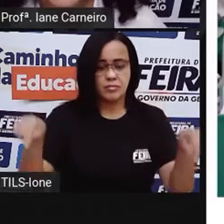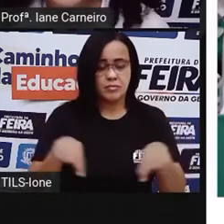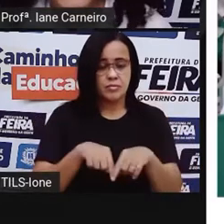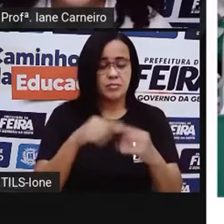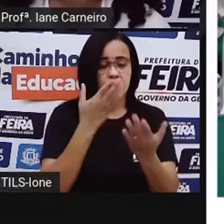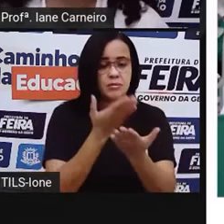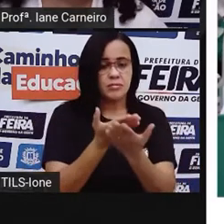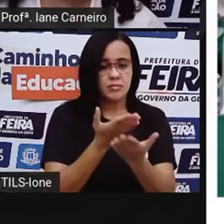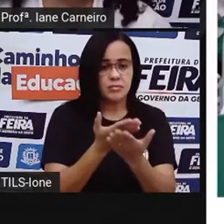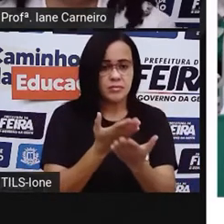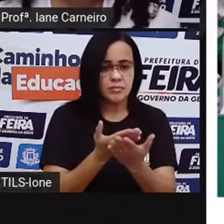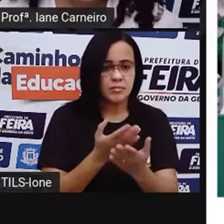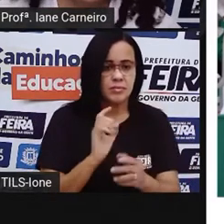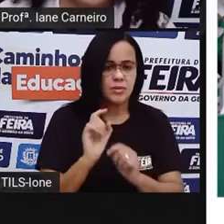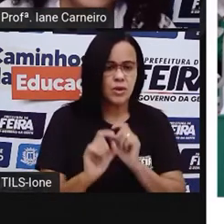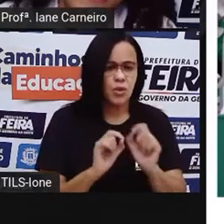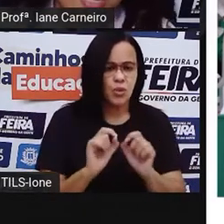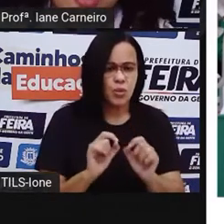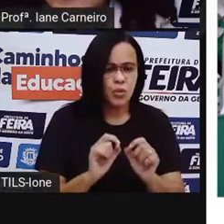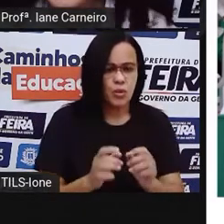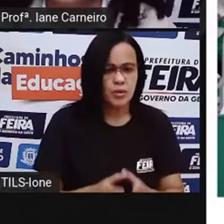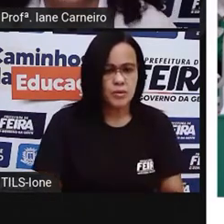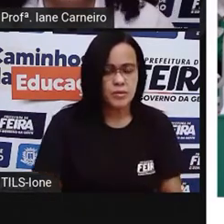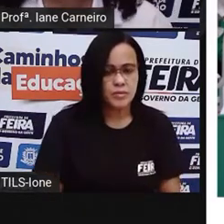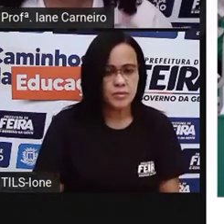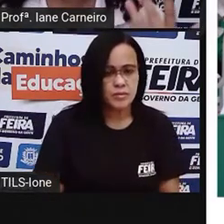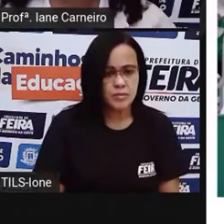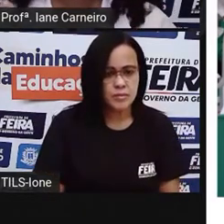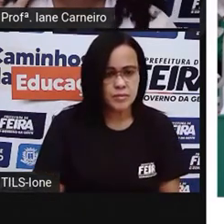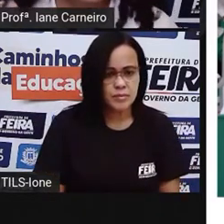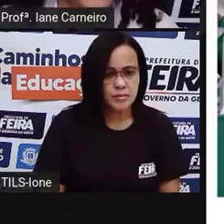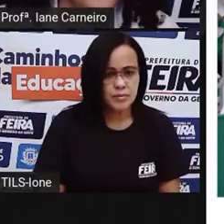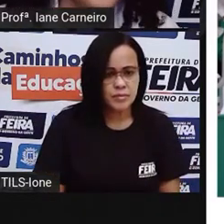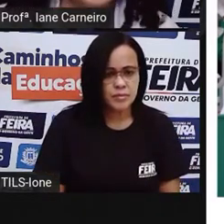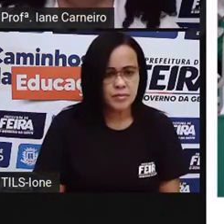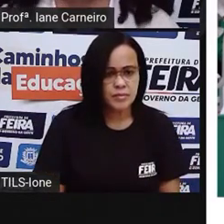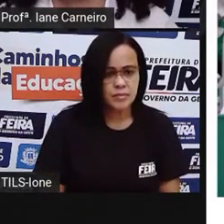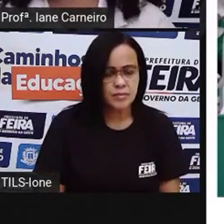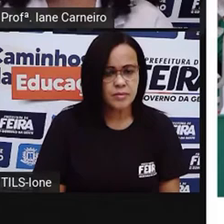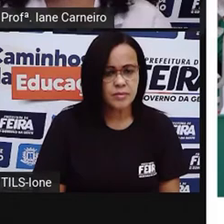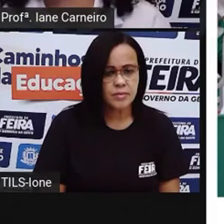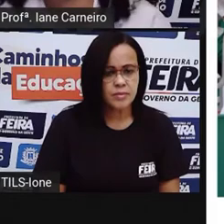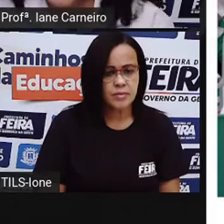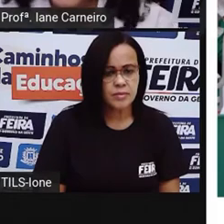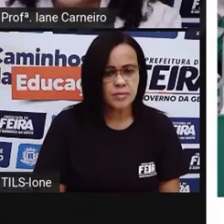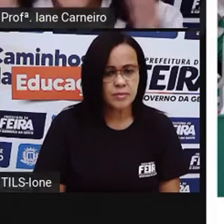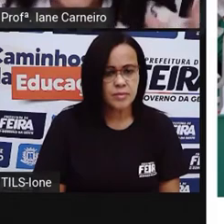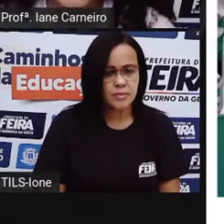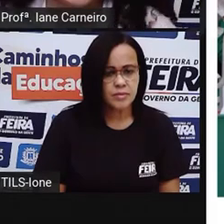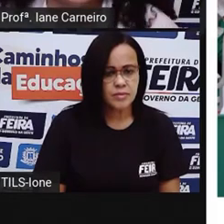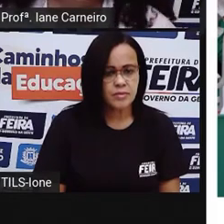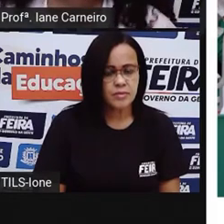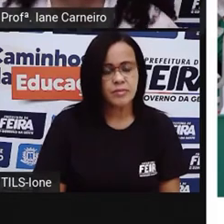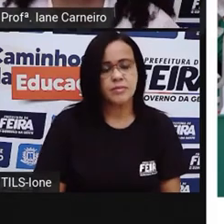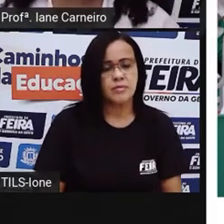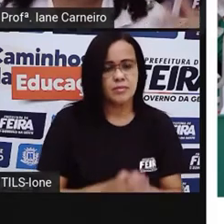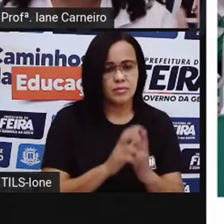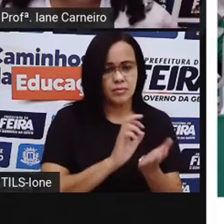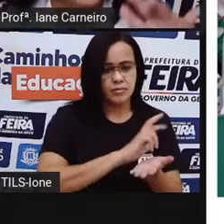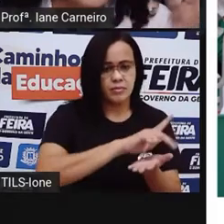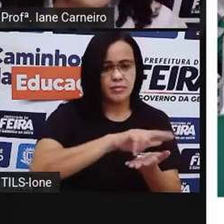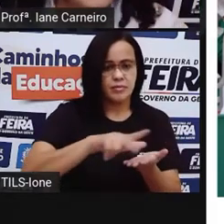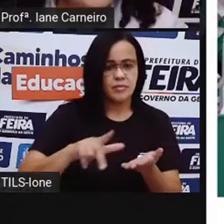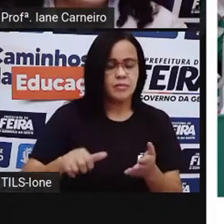especial, que além de fazer atividades, além de fazer amigos, além de fazer várias coisas na sala de aula,